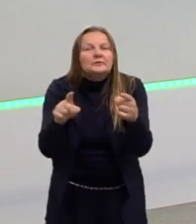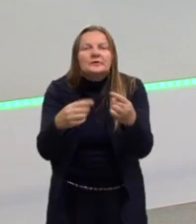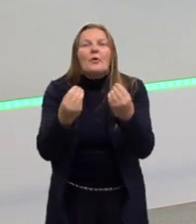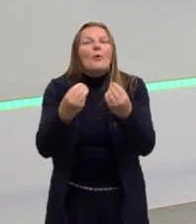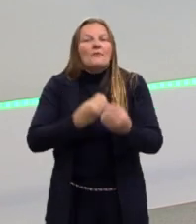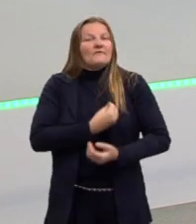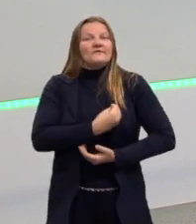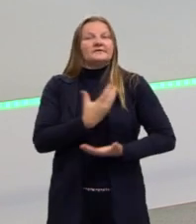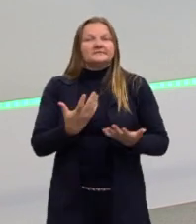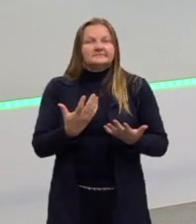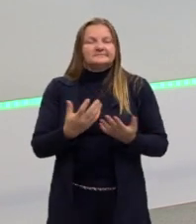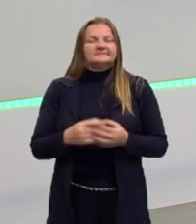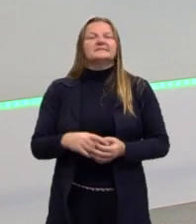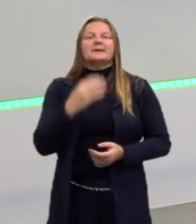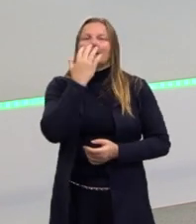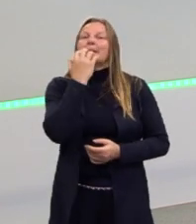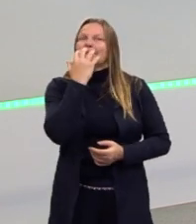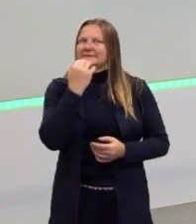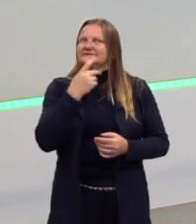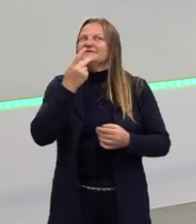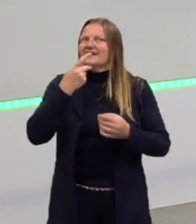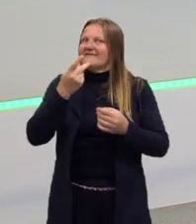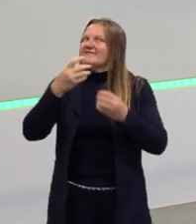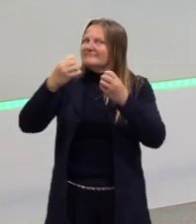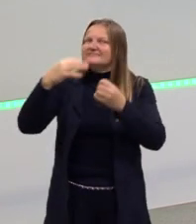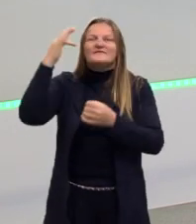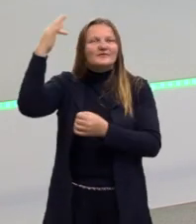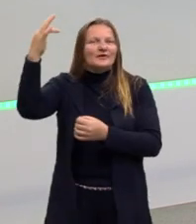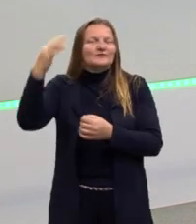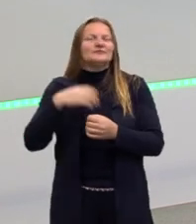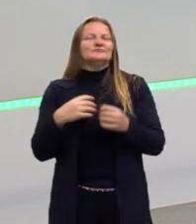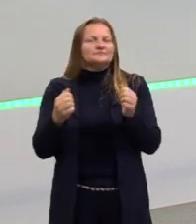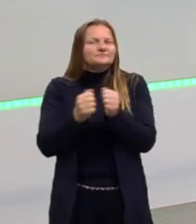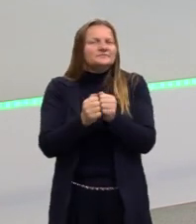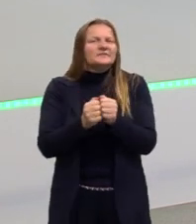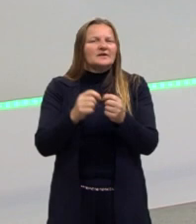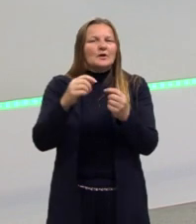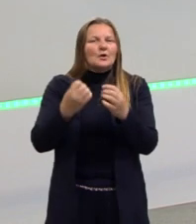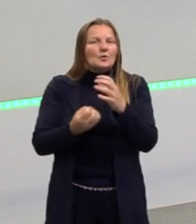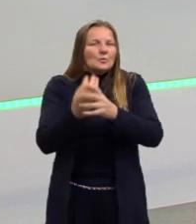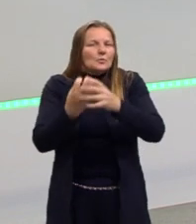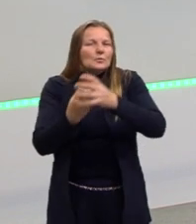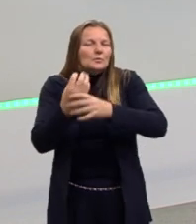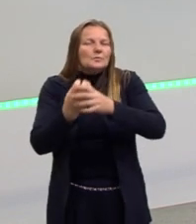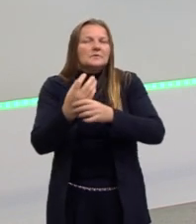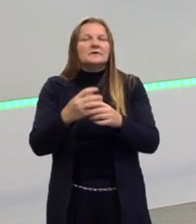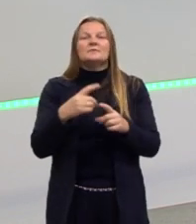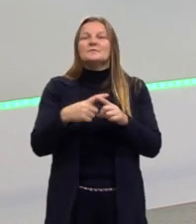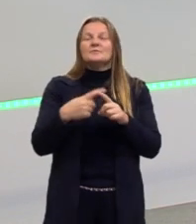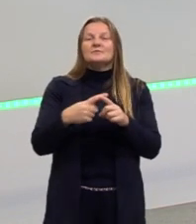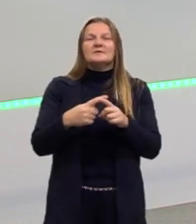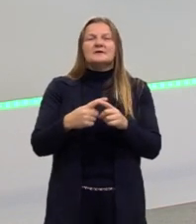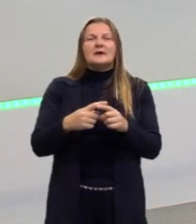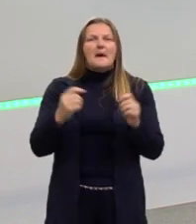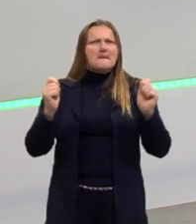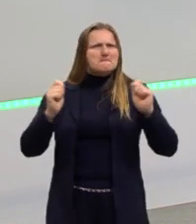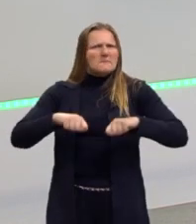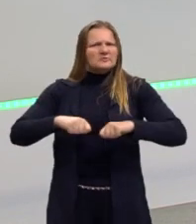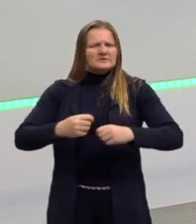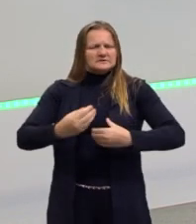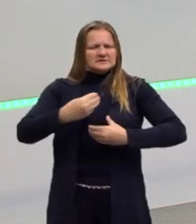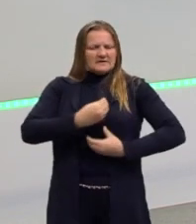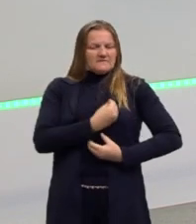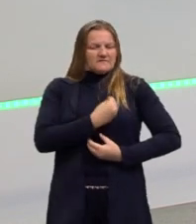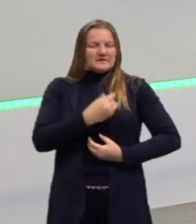ele, para Nietzsche, lembro que já comentamos que ele foi muito amigo do Wagner, do compositor, porque para ele, a potência do ser